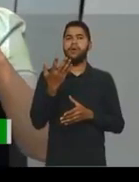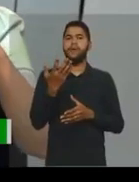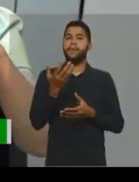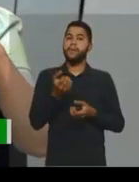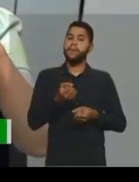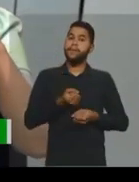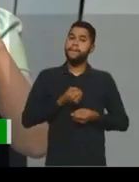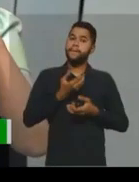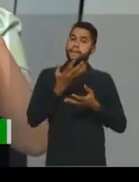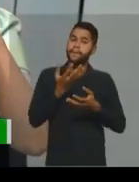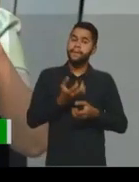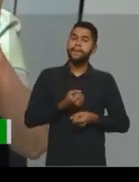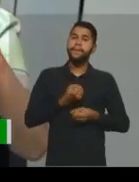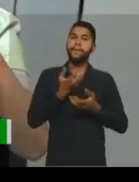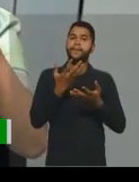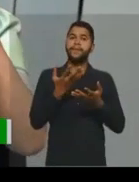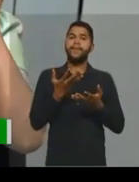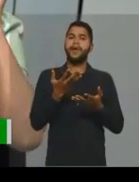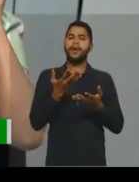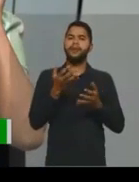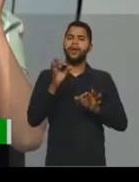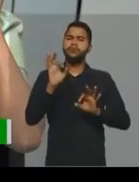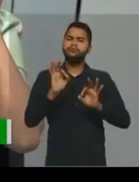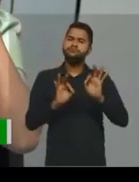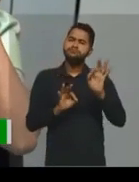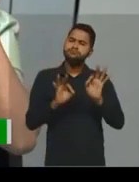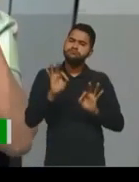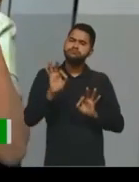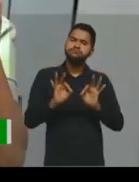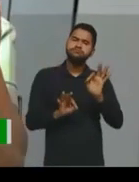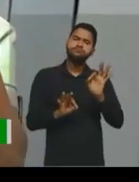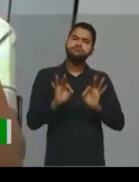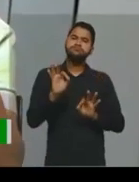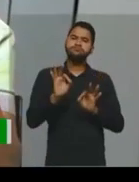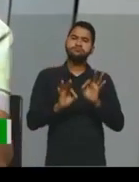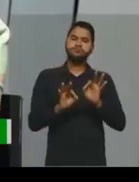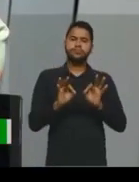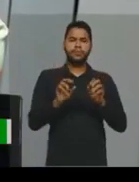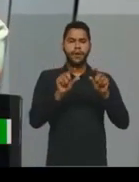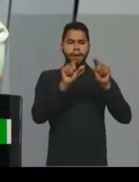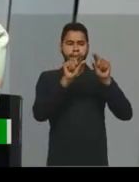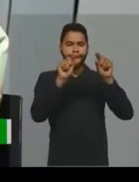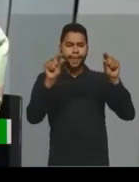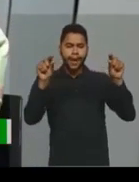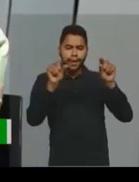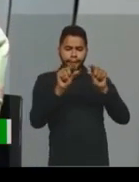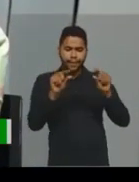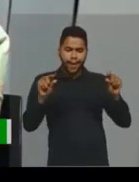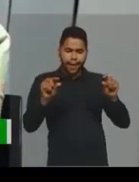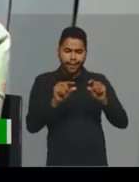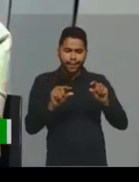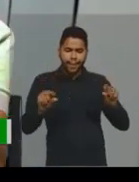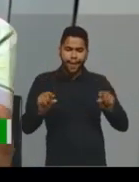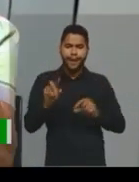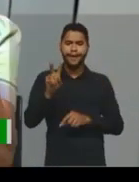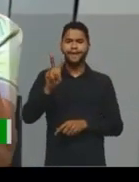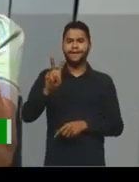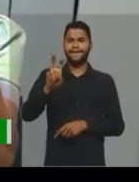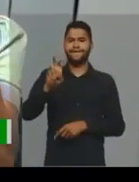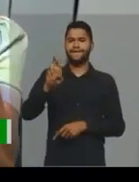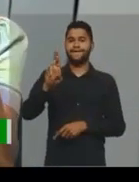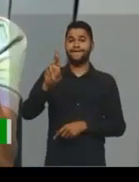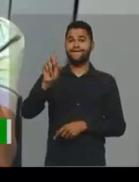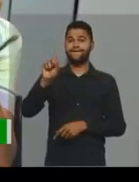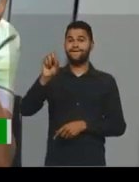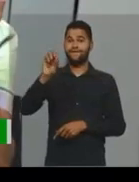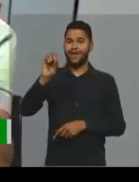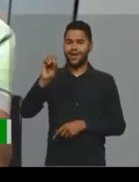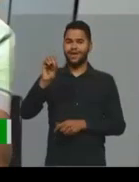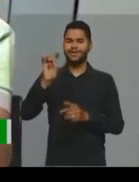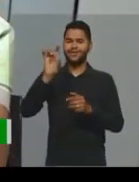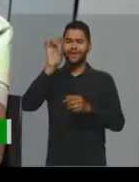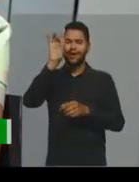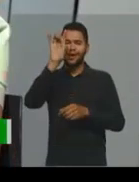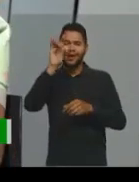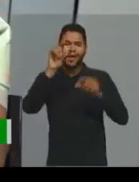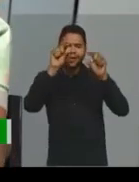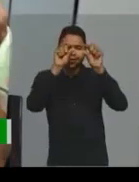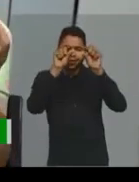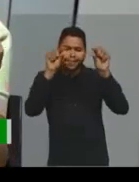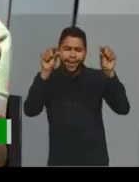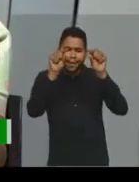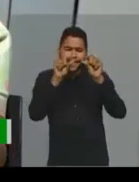poema, ele é feito de versos. O que é um verso? Um verso é cada linha